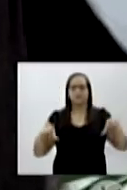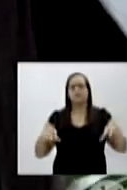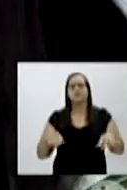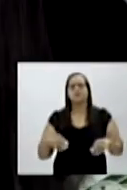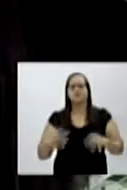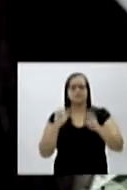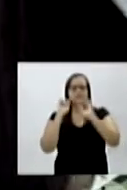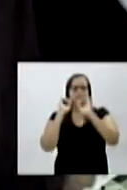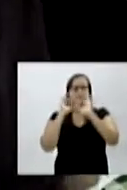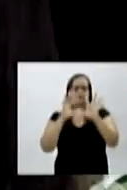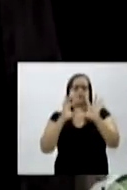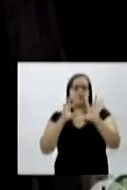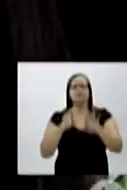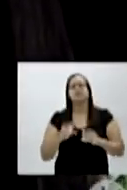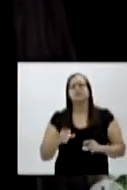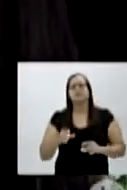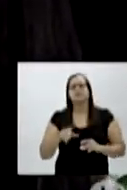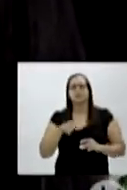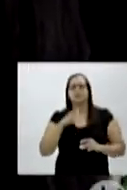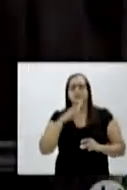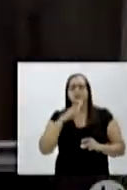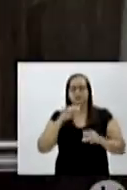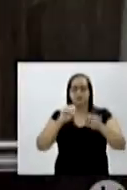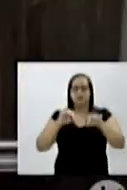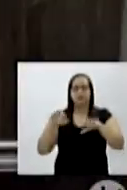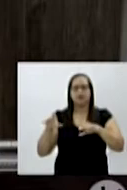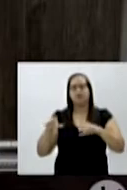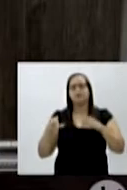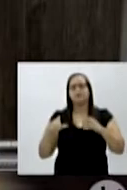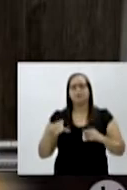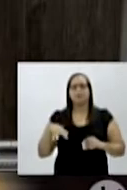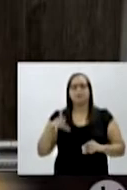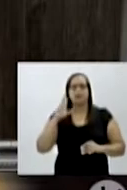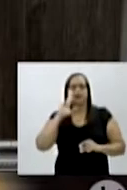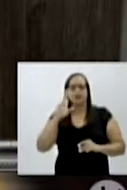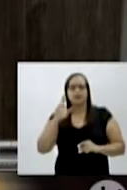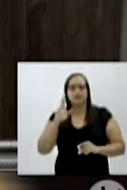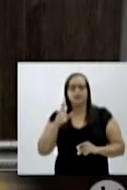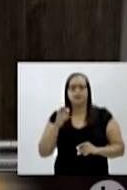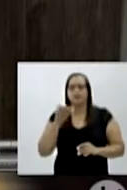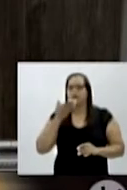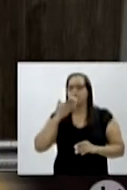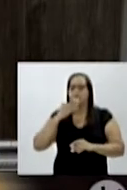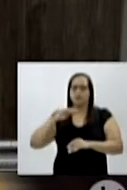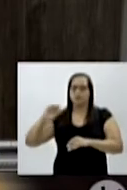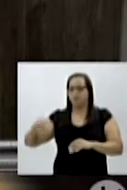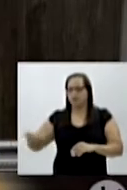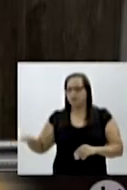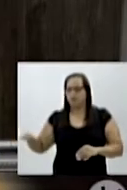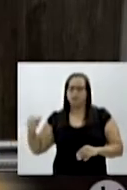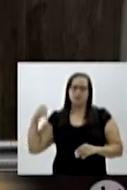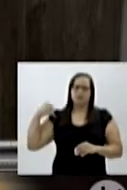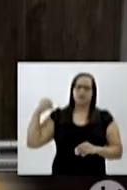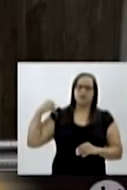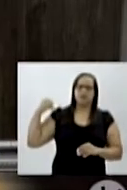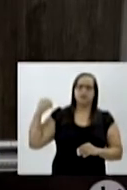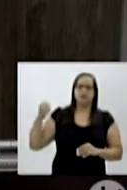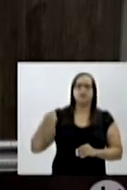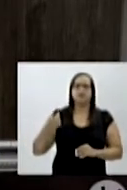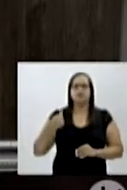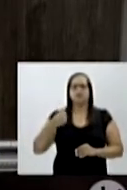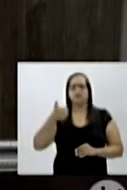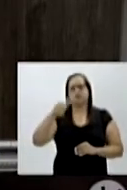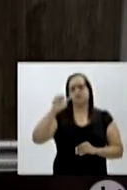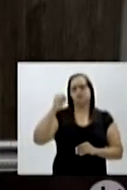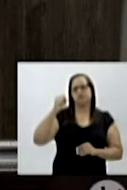alfabetizar uma aluna cega. Eu recebi uma aluna já com uma idade bem elevada, tinha já mais ou